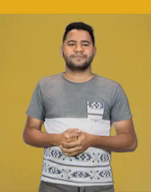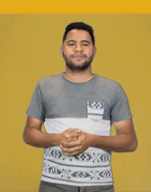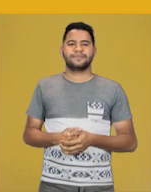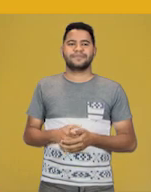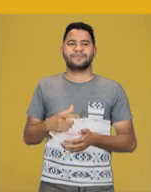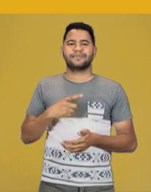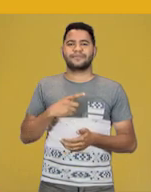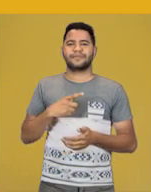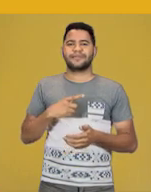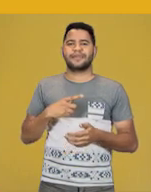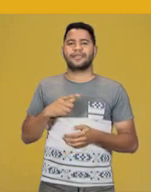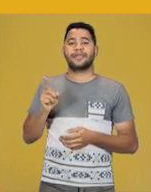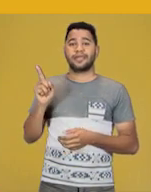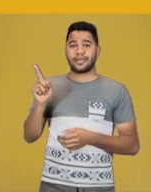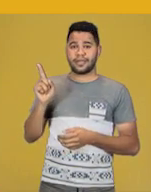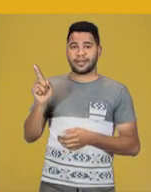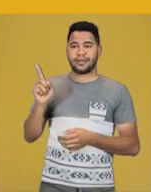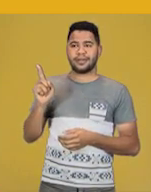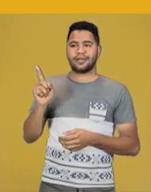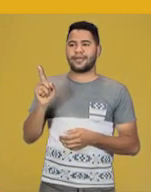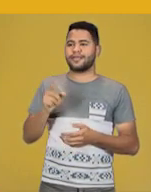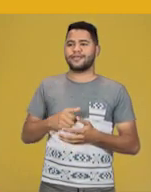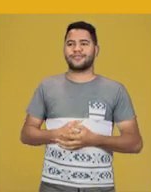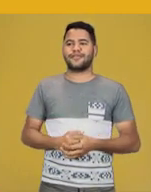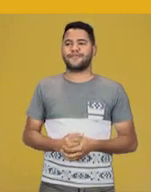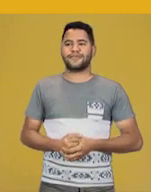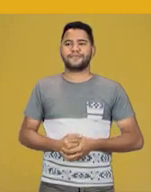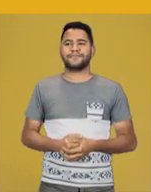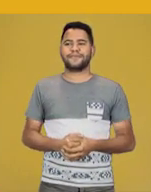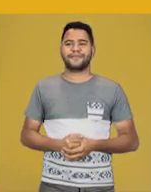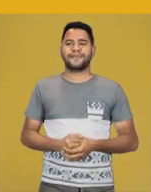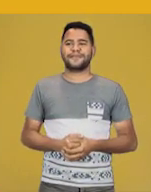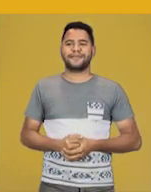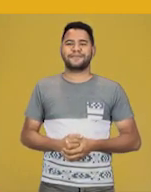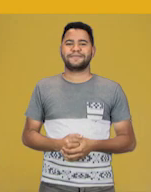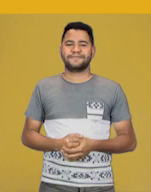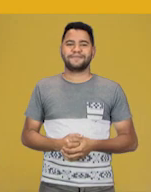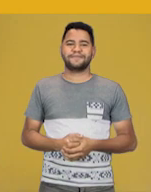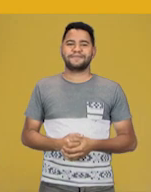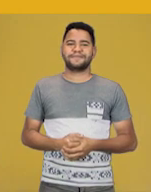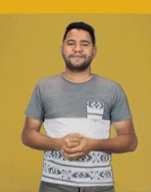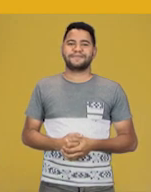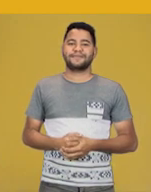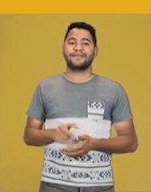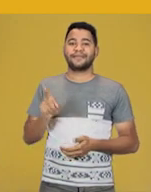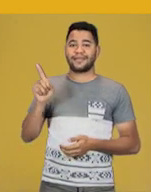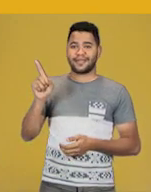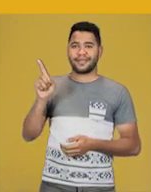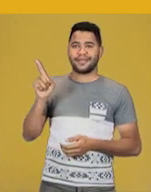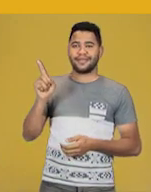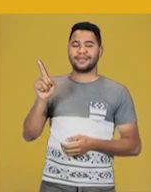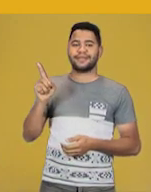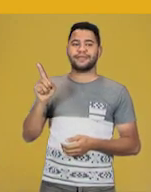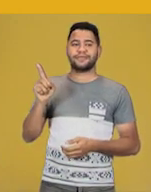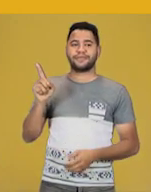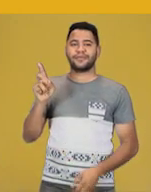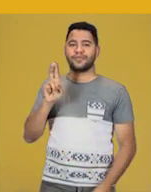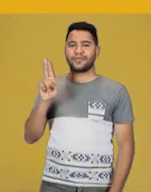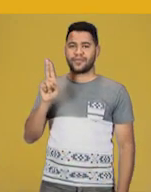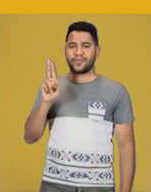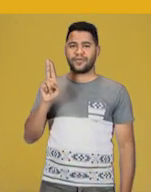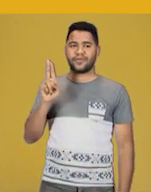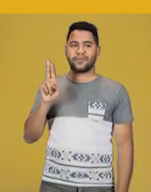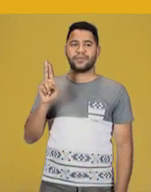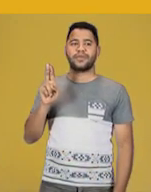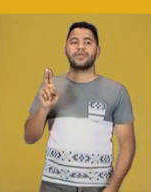has. Olha o nome gigante, gente. Pablo, Diego, José, Francisco, de